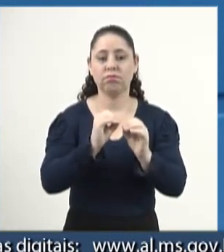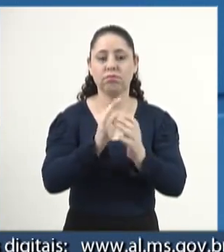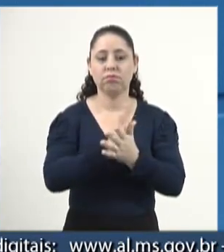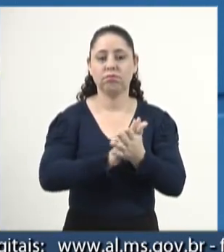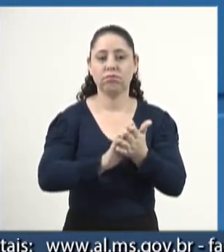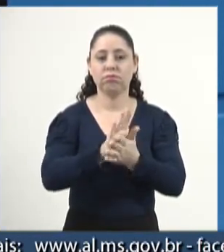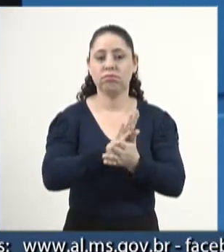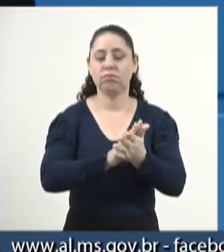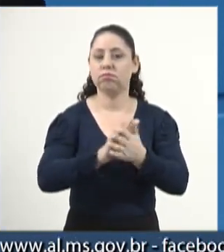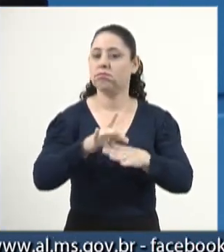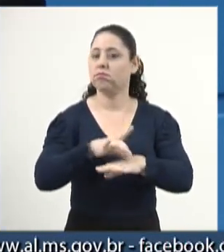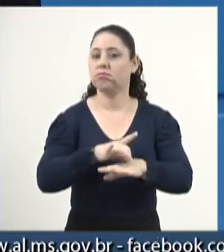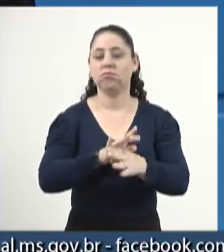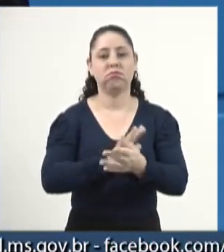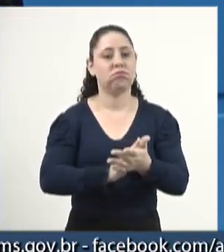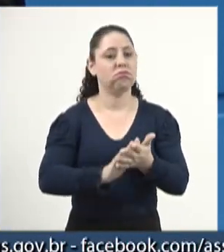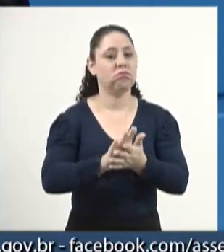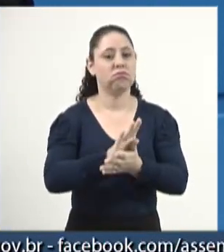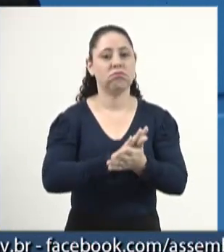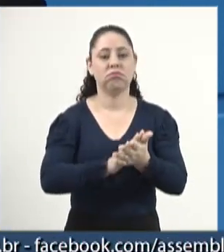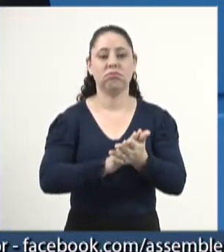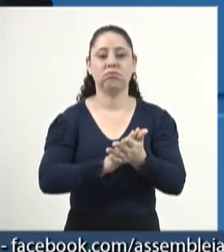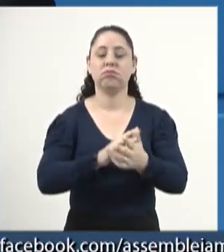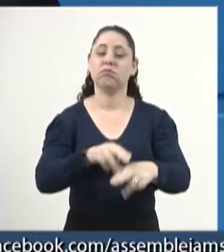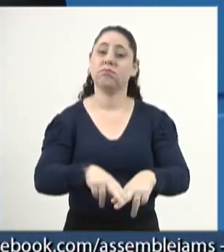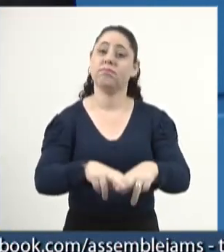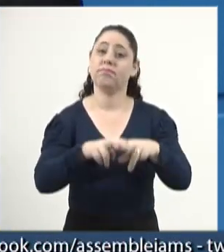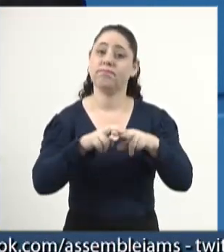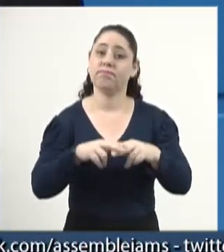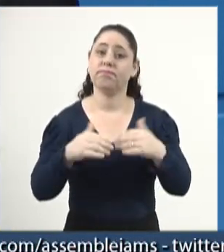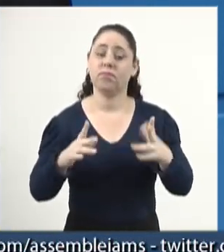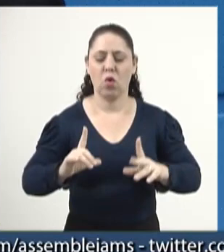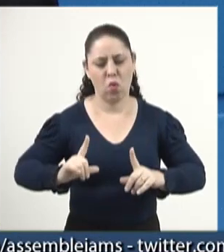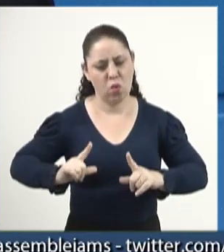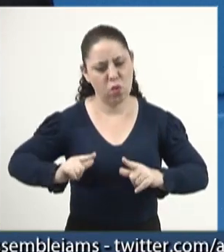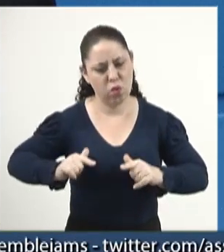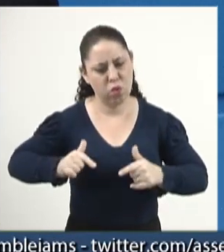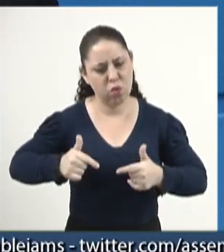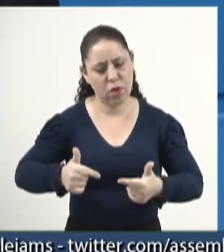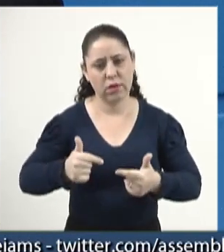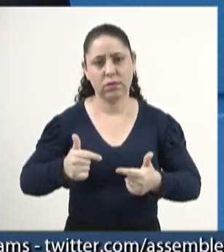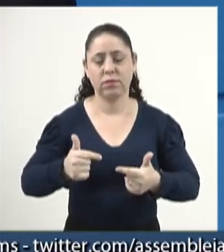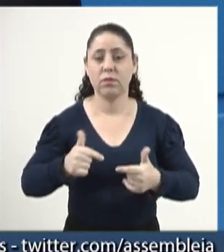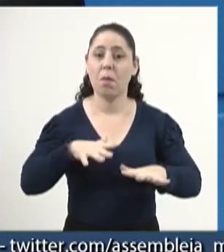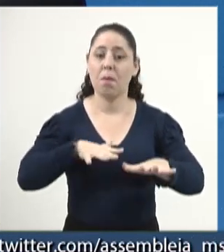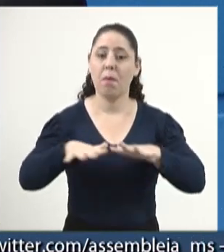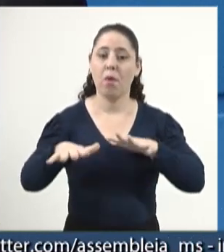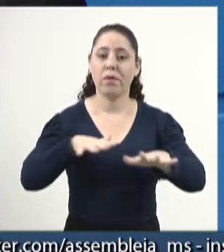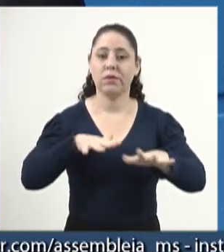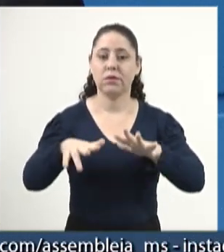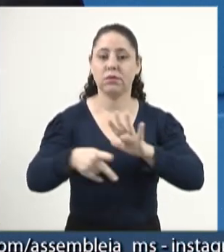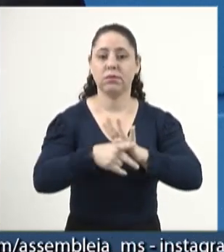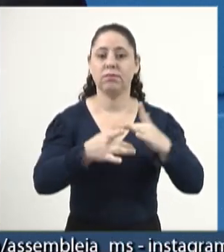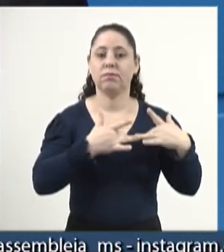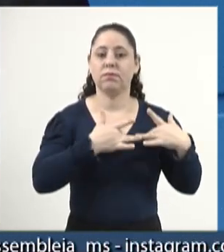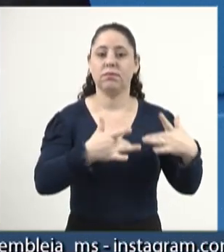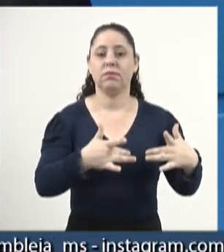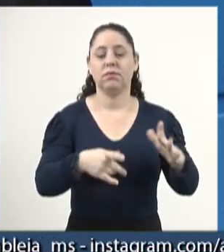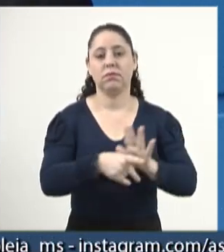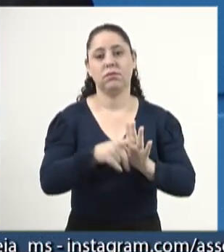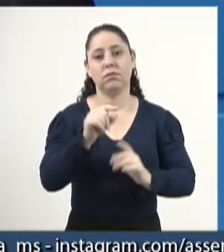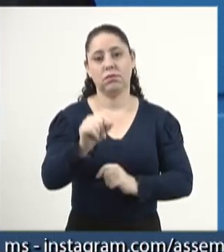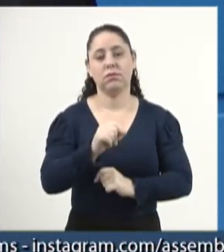muito menos carne. É fruto, portanto, da luta e da manifestação de solidariedade